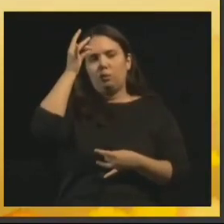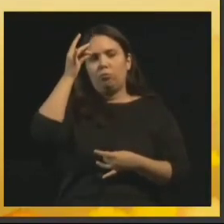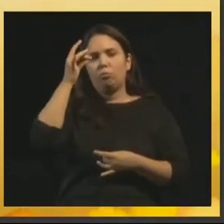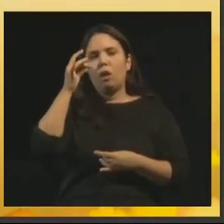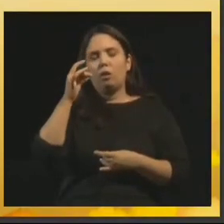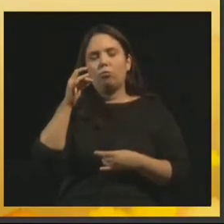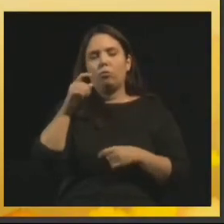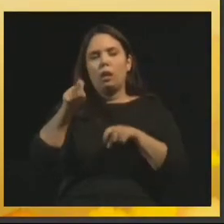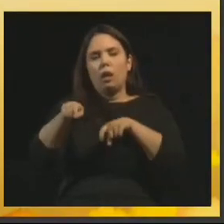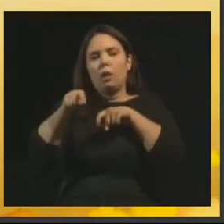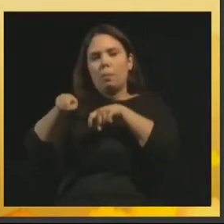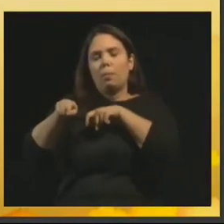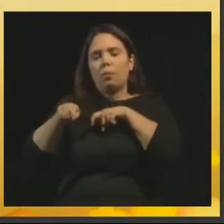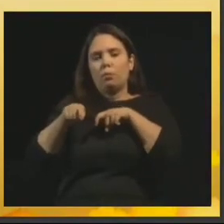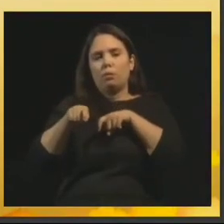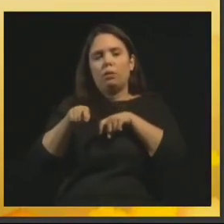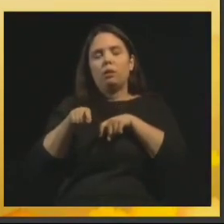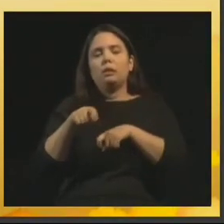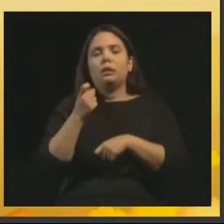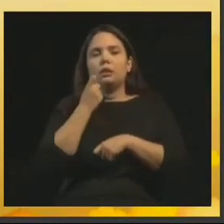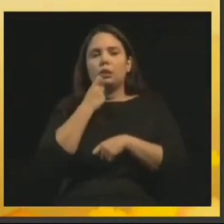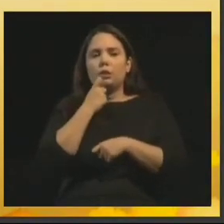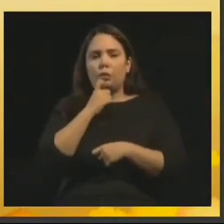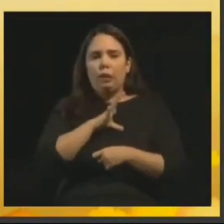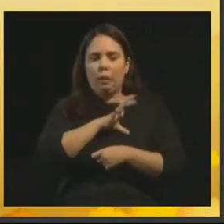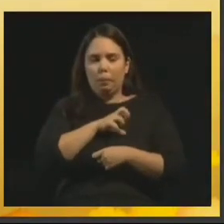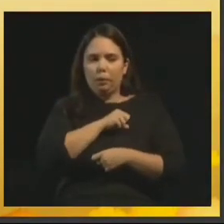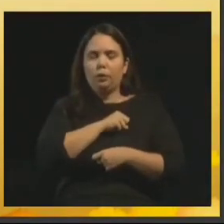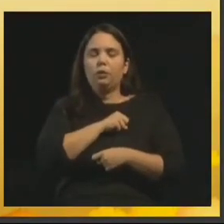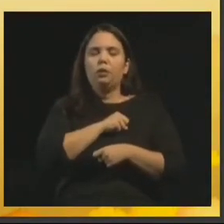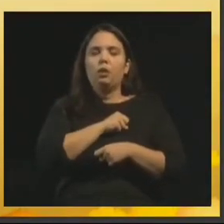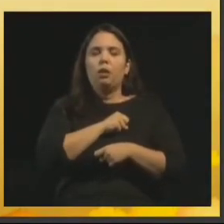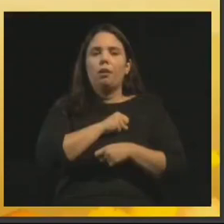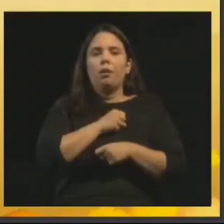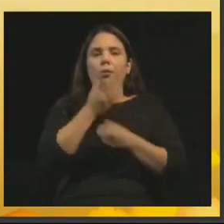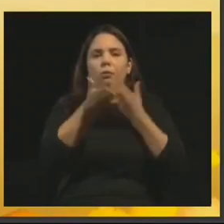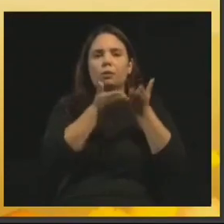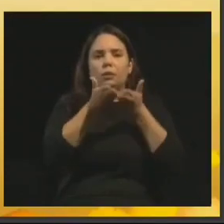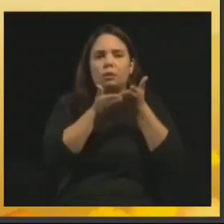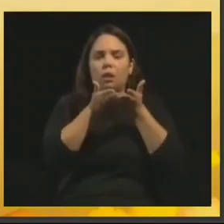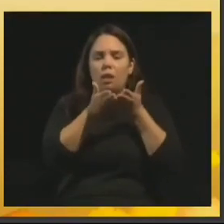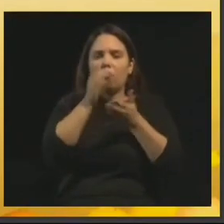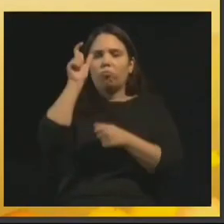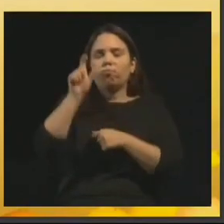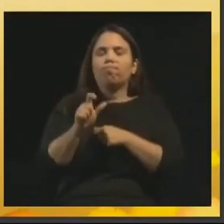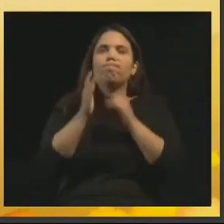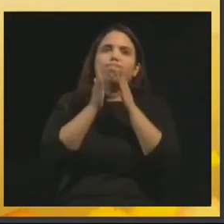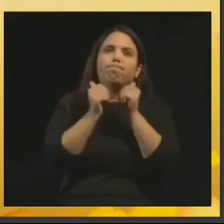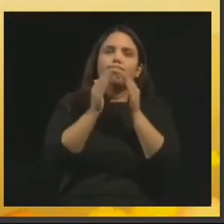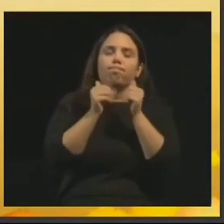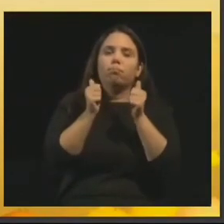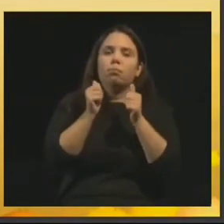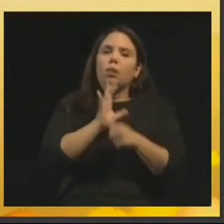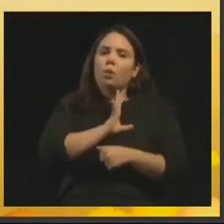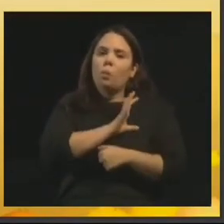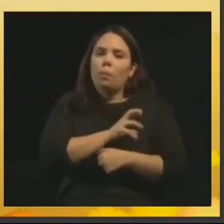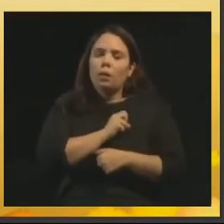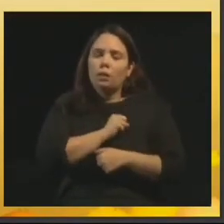iletrado. Na sexta-feira da paixão, o servo fiel de outrora, conclamando compaixão,